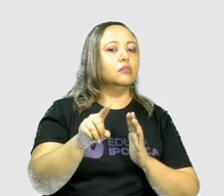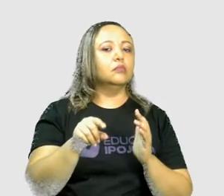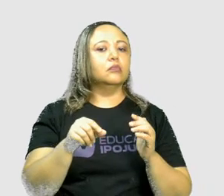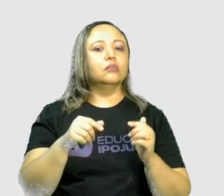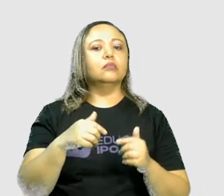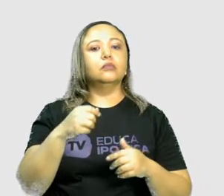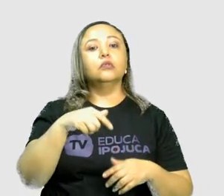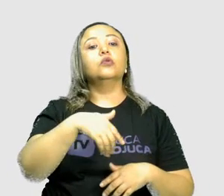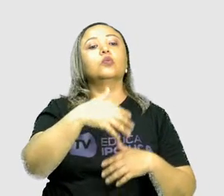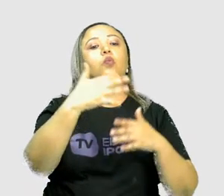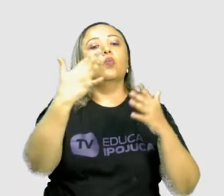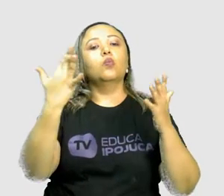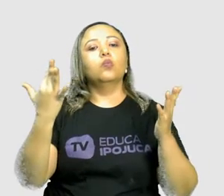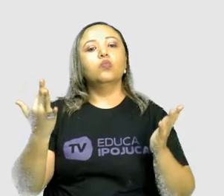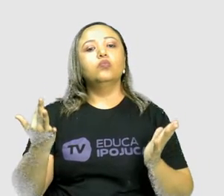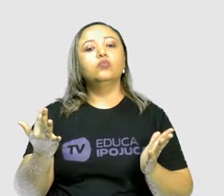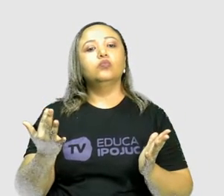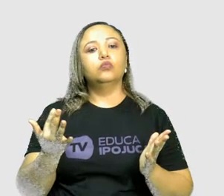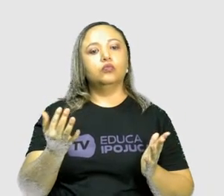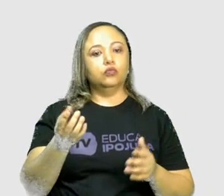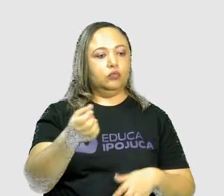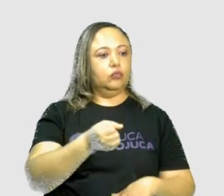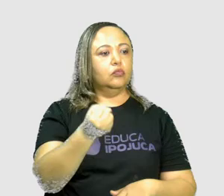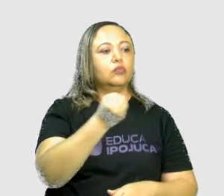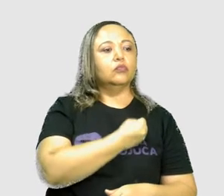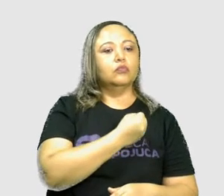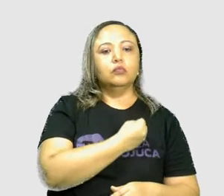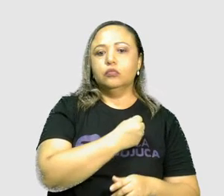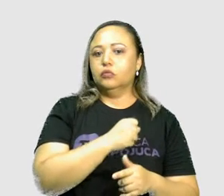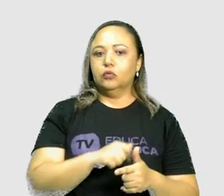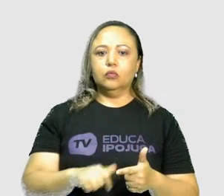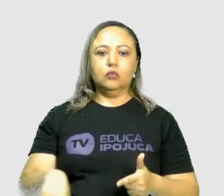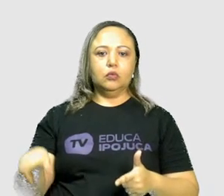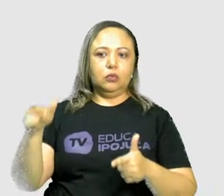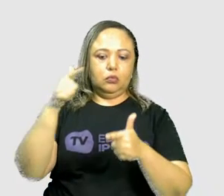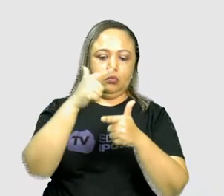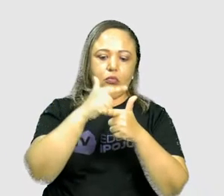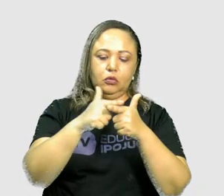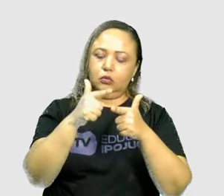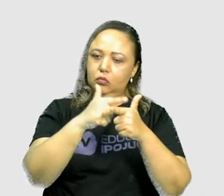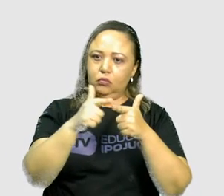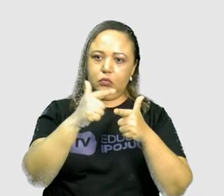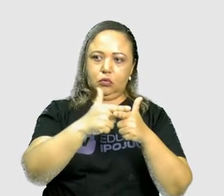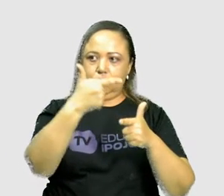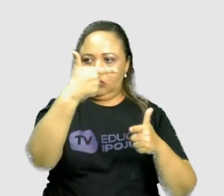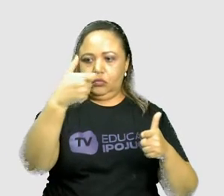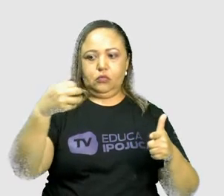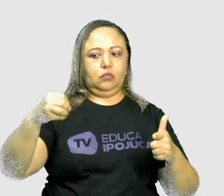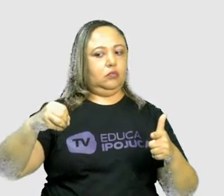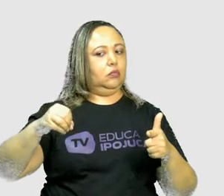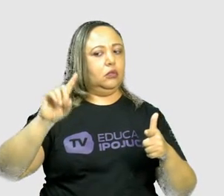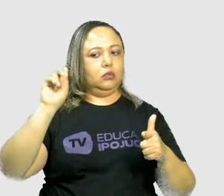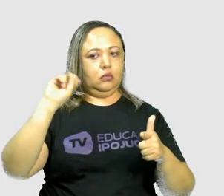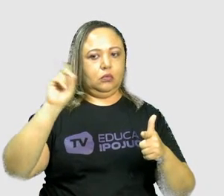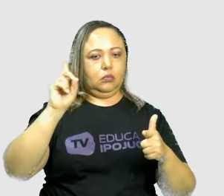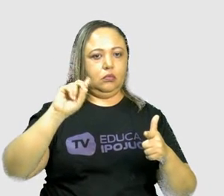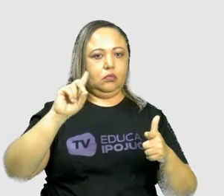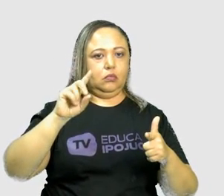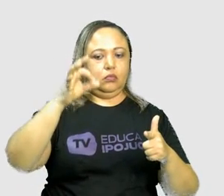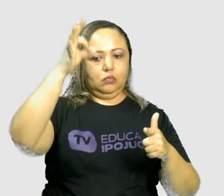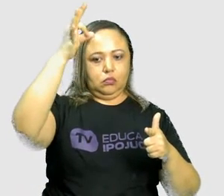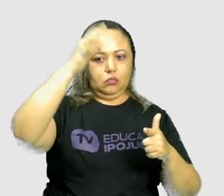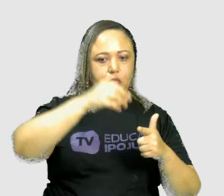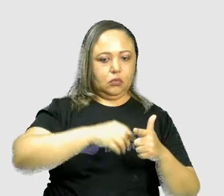Qual desse ou quais desses valores que a gente não consegue dividir o 20 para dar um valor exato?